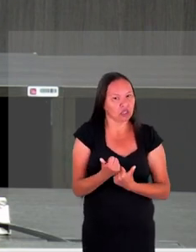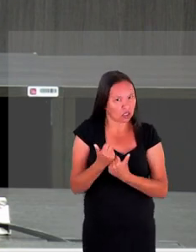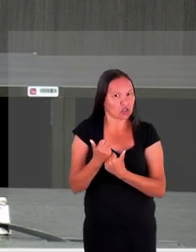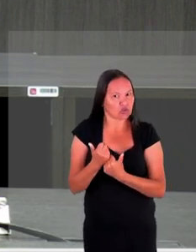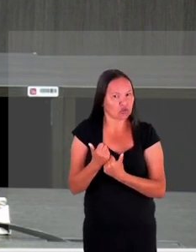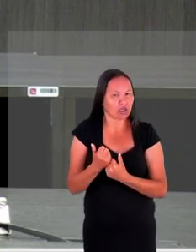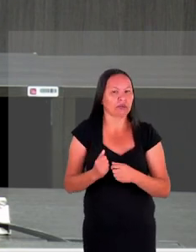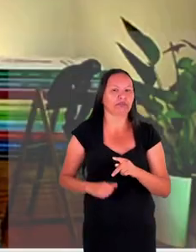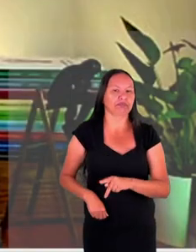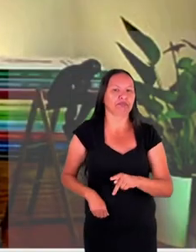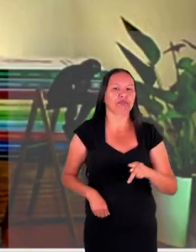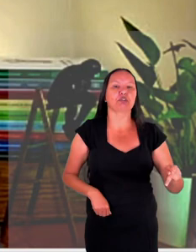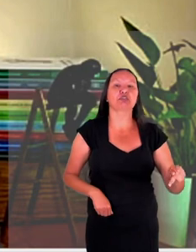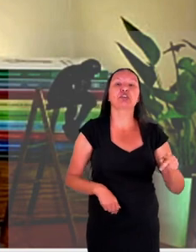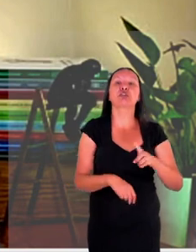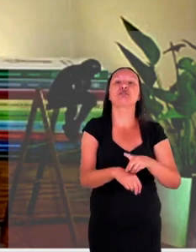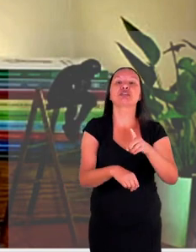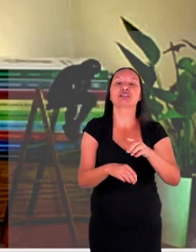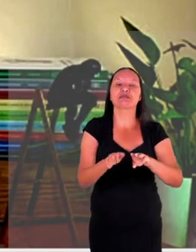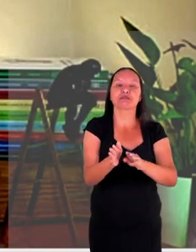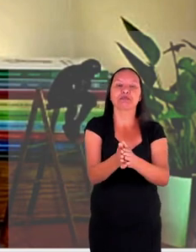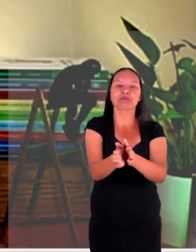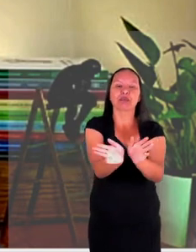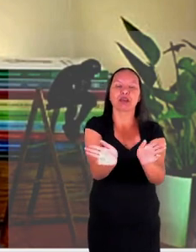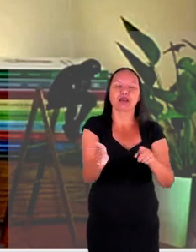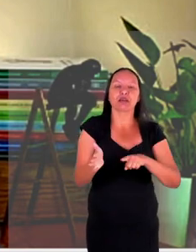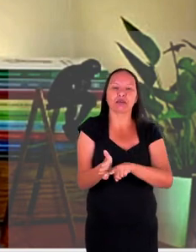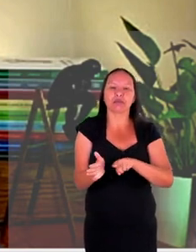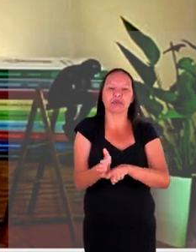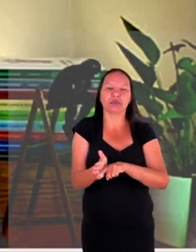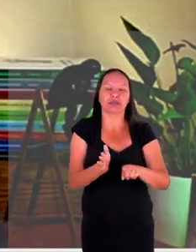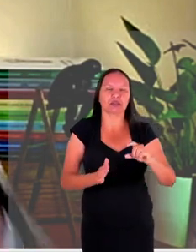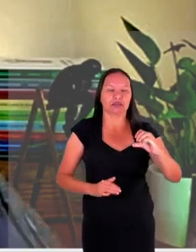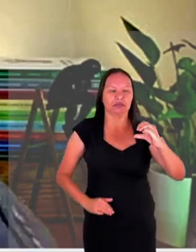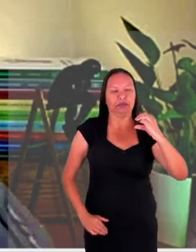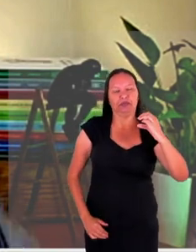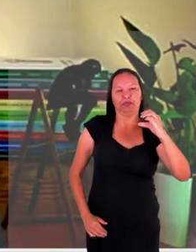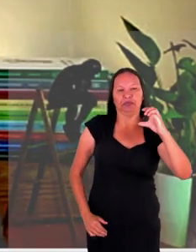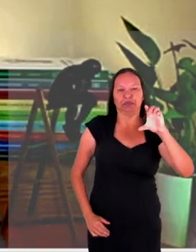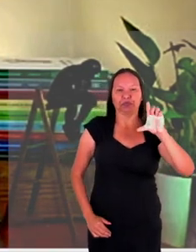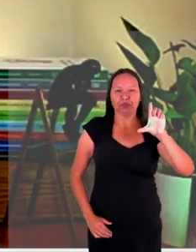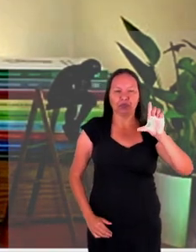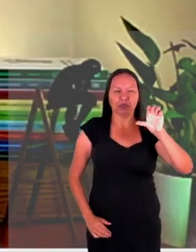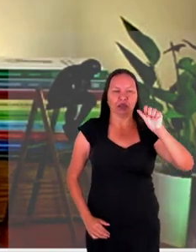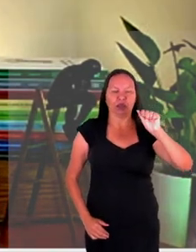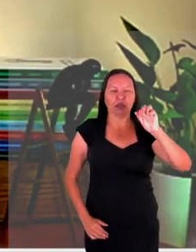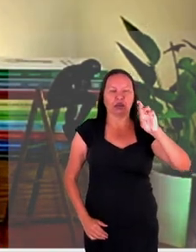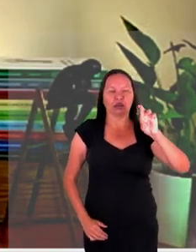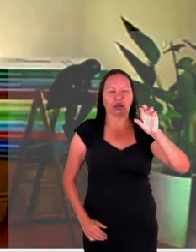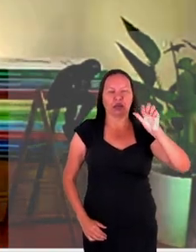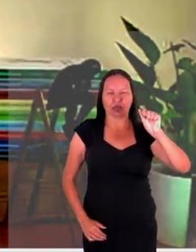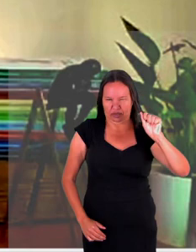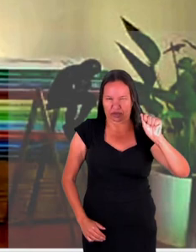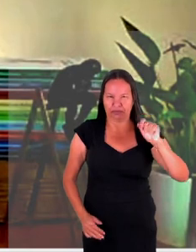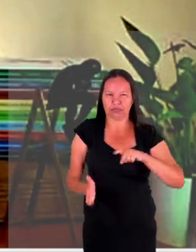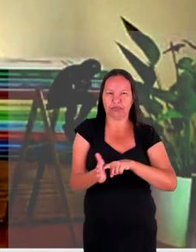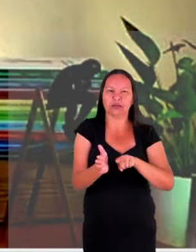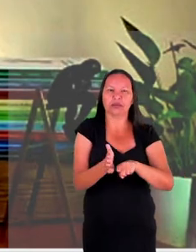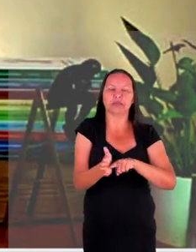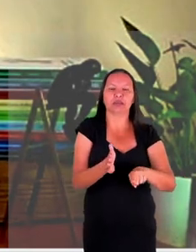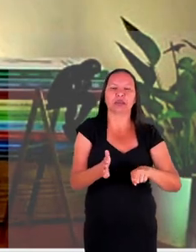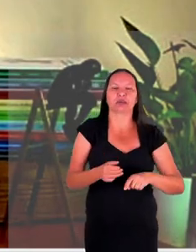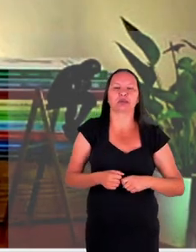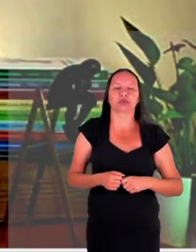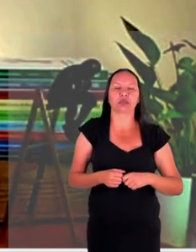se me permite abrir uma pergunta para Clara eu imagino que vocês devem pegar as perguntas que vieram do YouTube